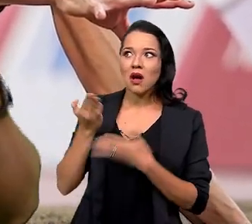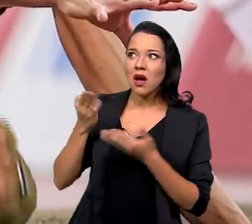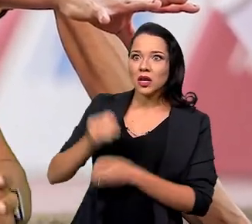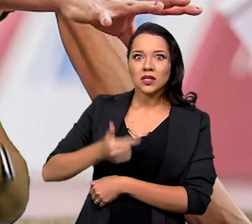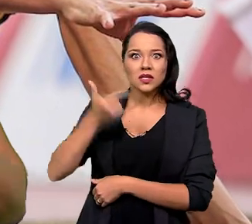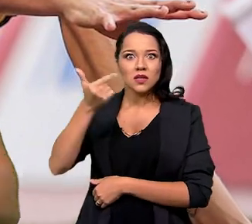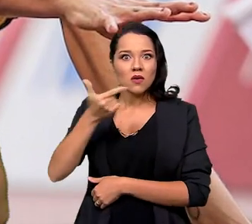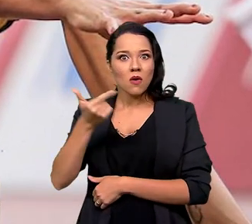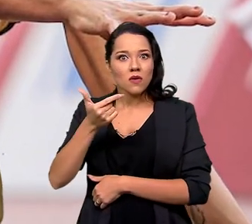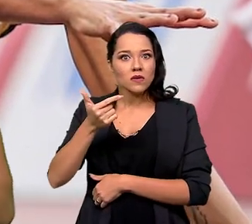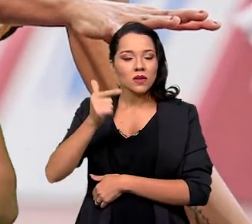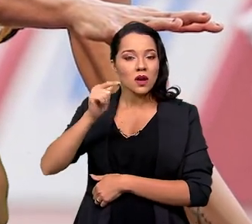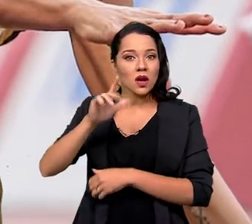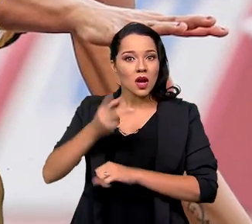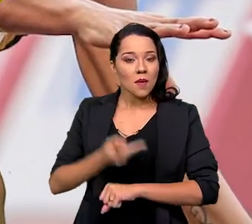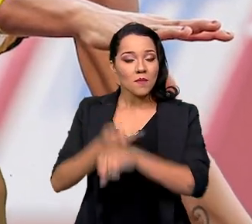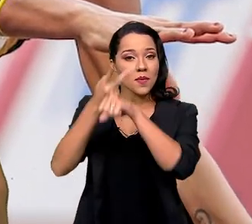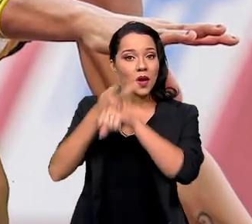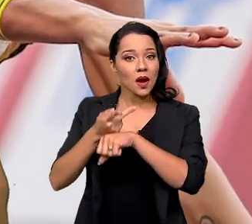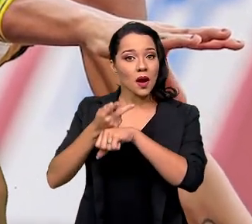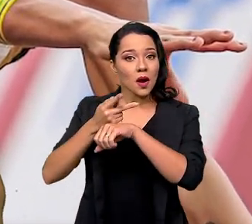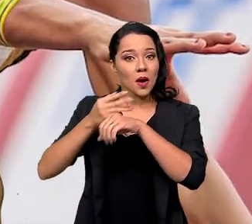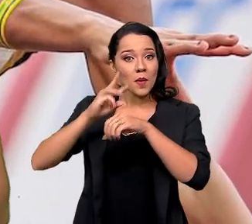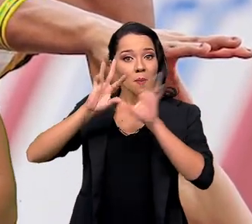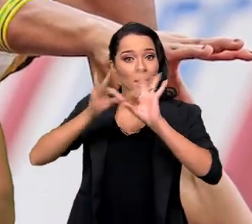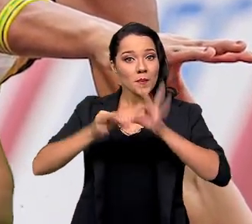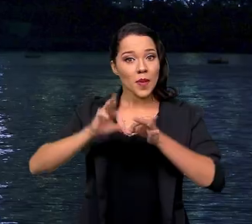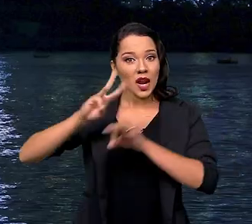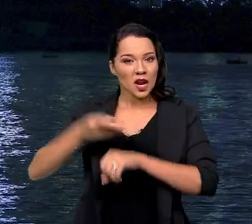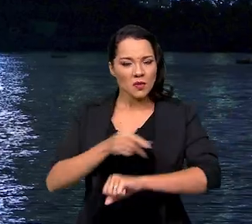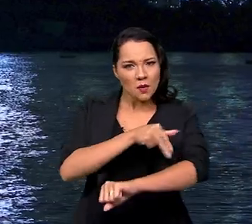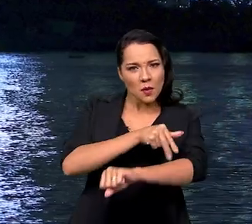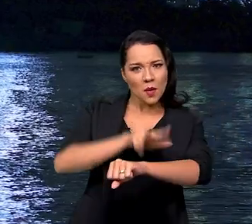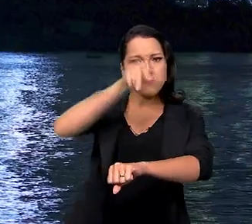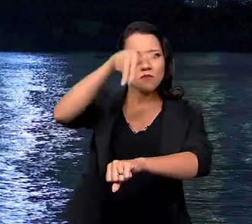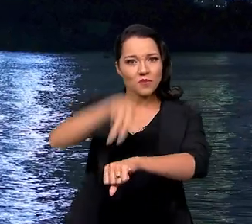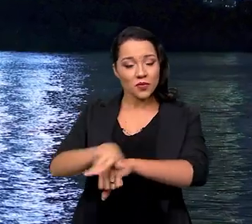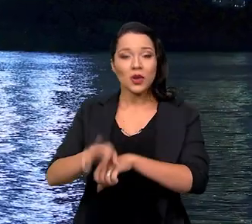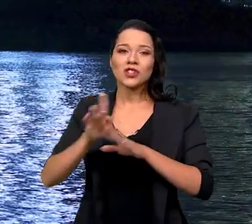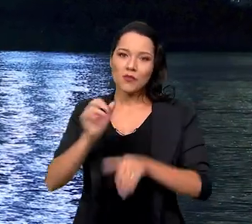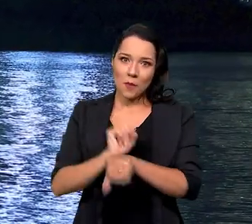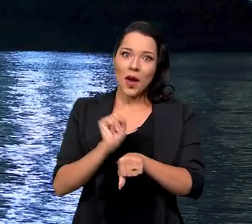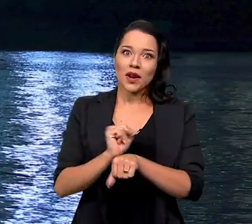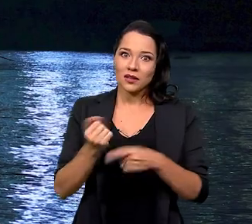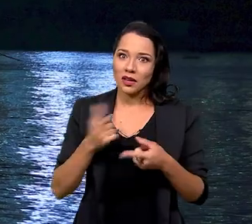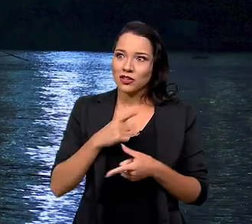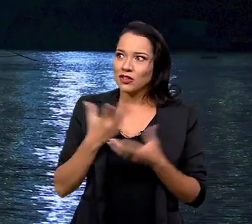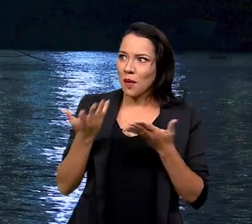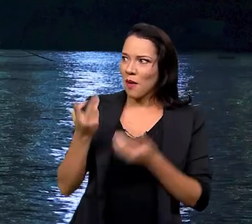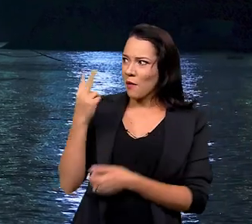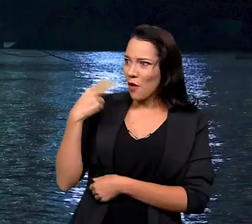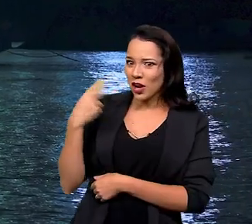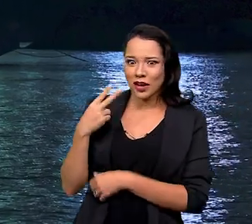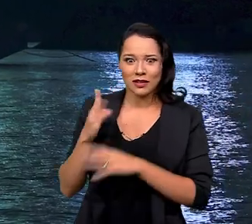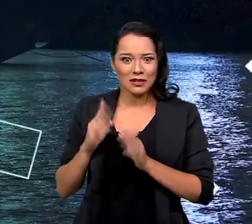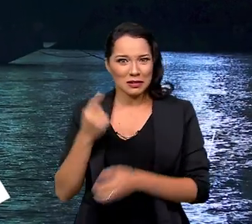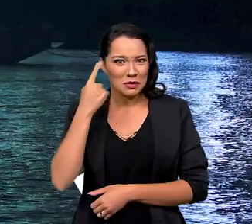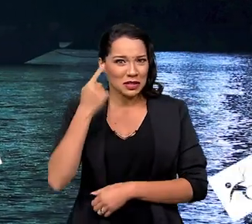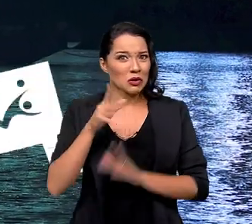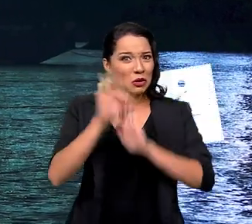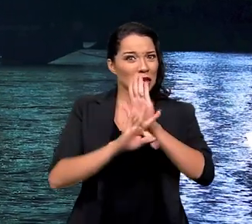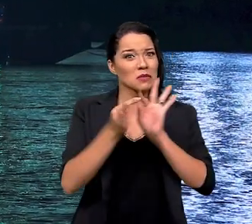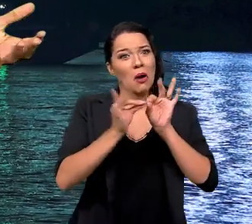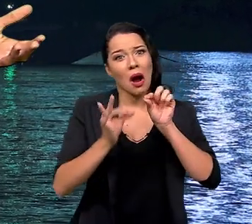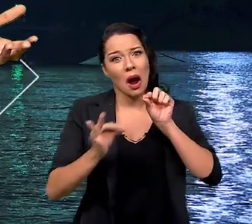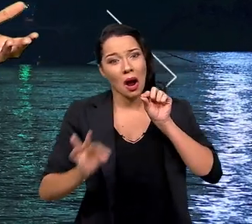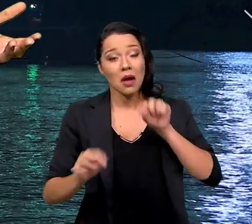sagrou bicampeã paralímpica no salto em distância. E olha, eu já vou parando por aqui porque a minha editora está me olhando ali, Está achando o